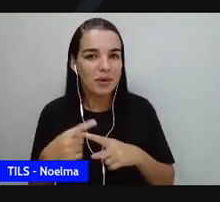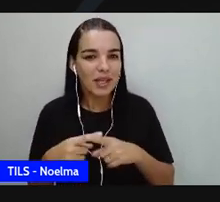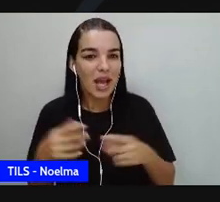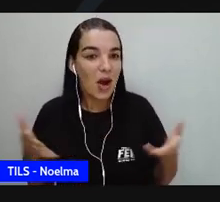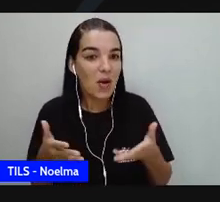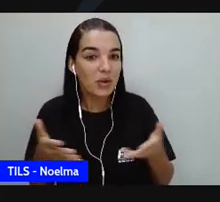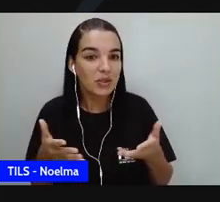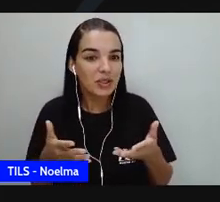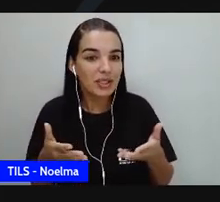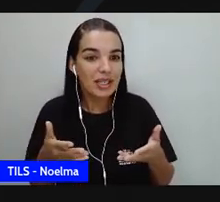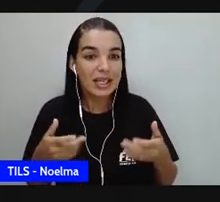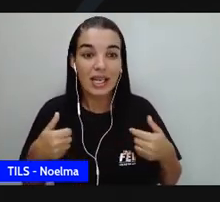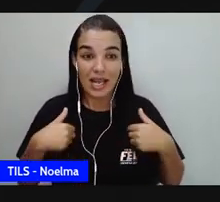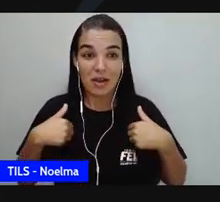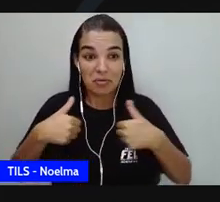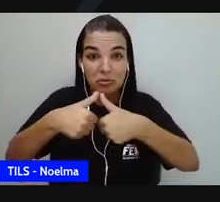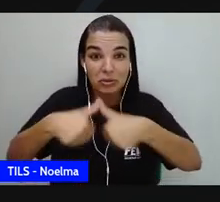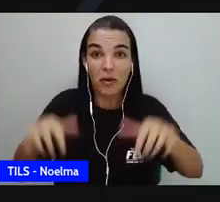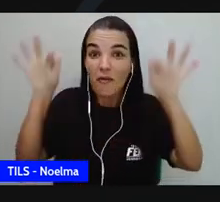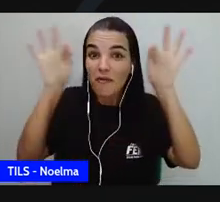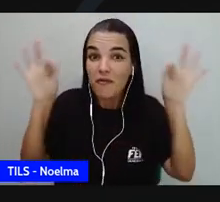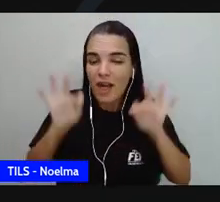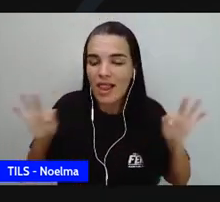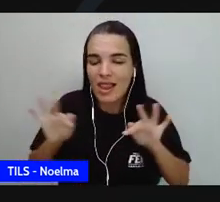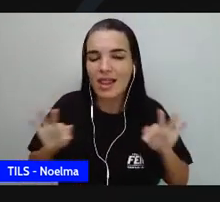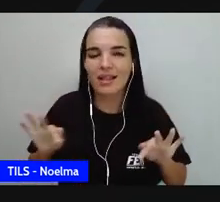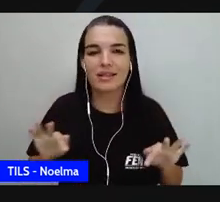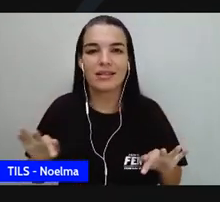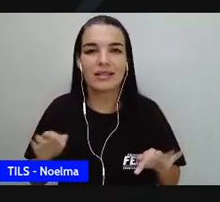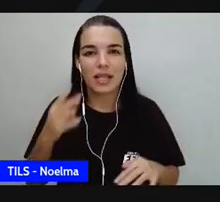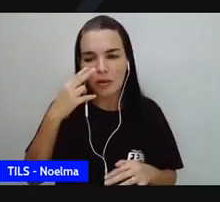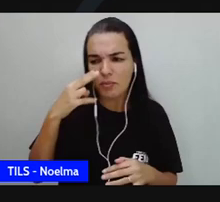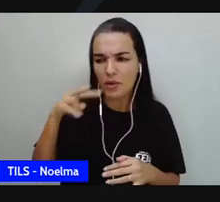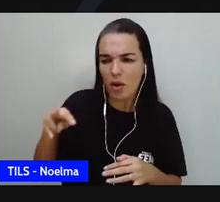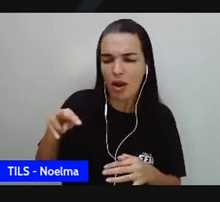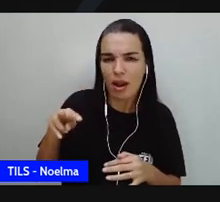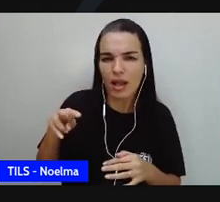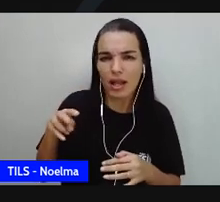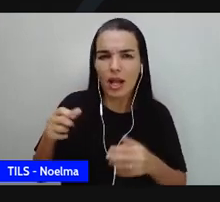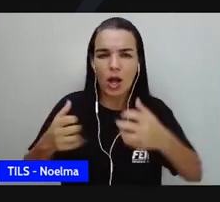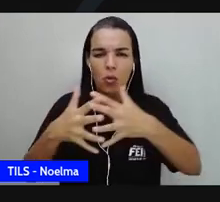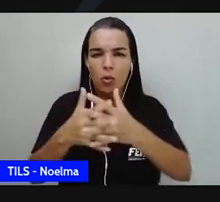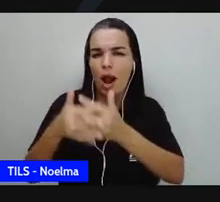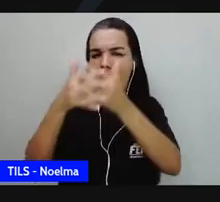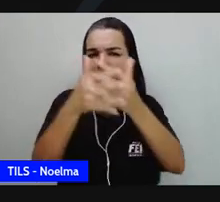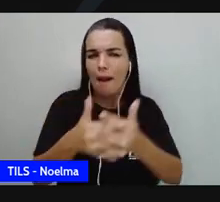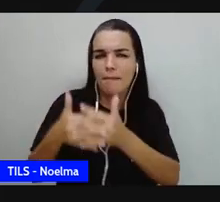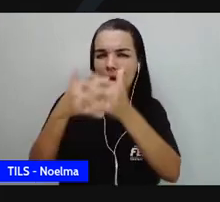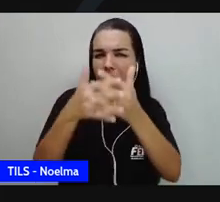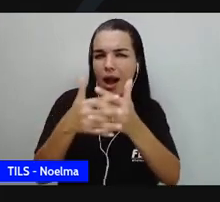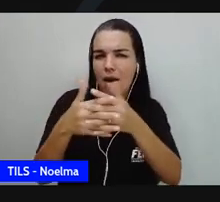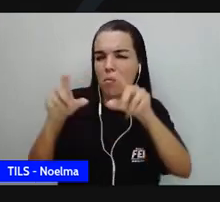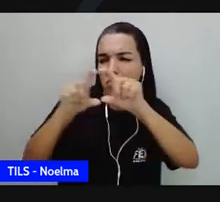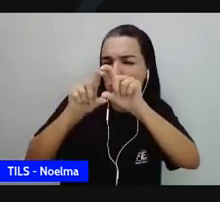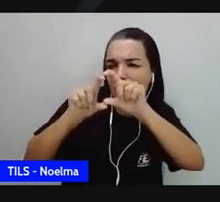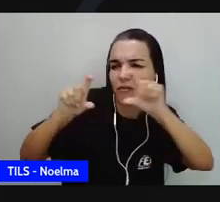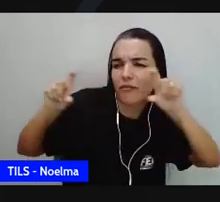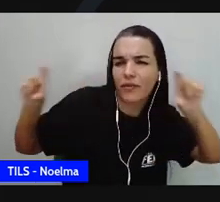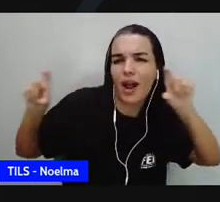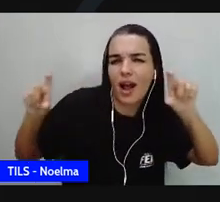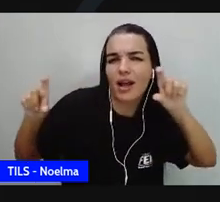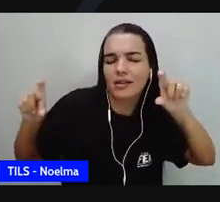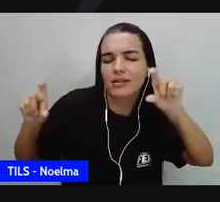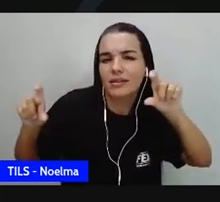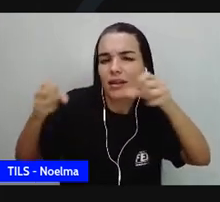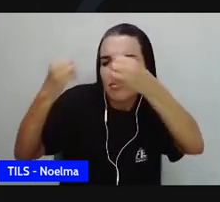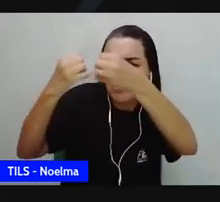li lá no fundo da boleia do caminhão, né? Da carroceria do caminhão, que se